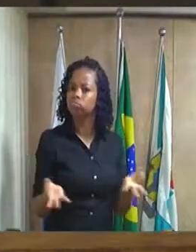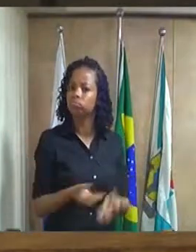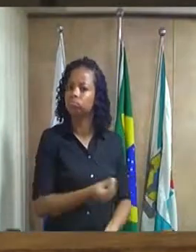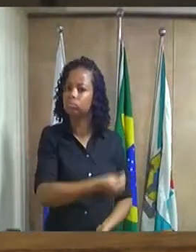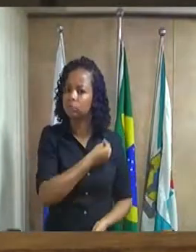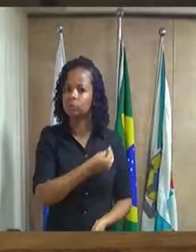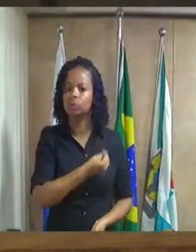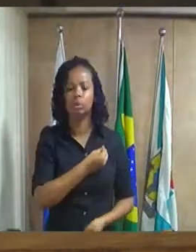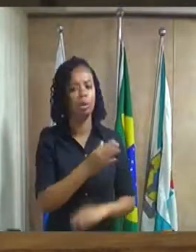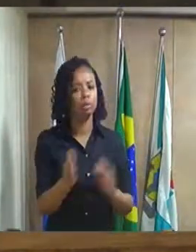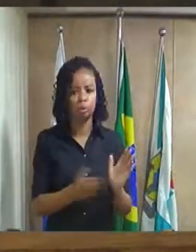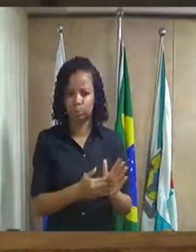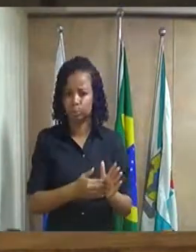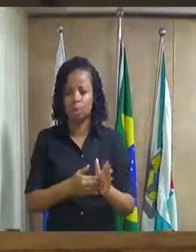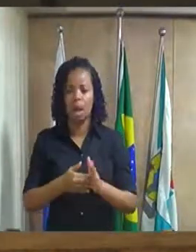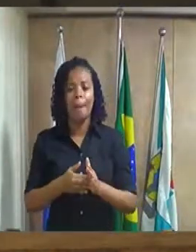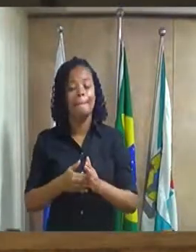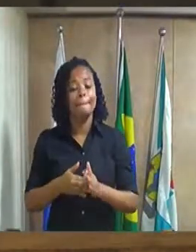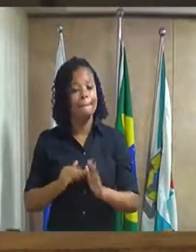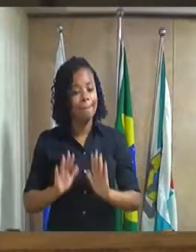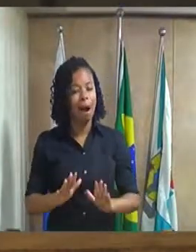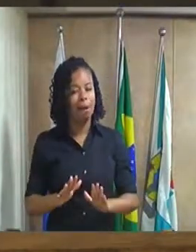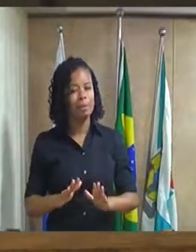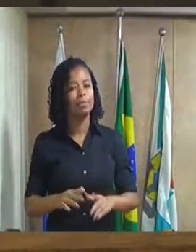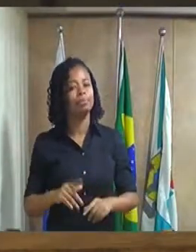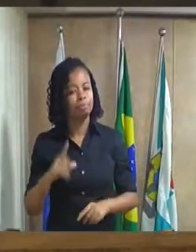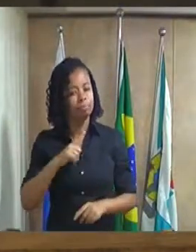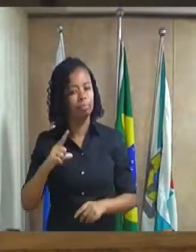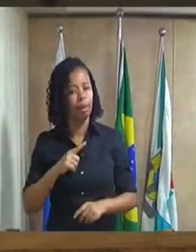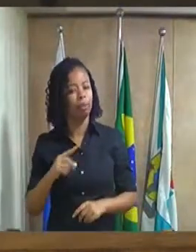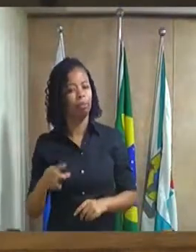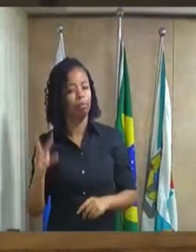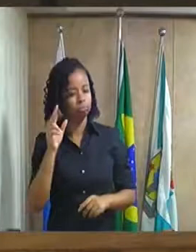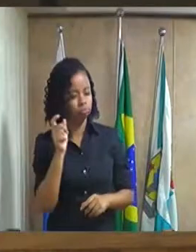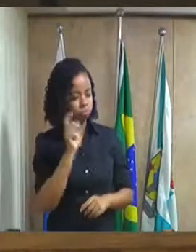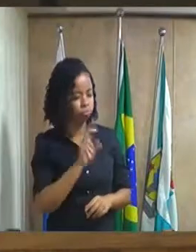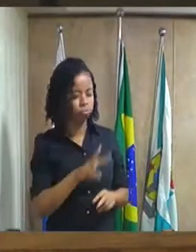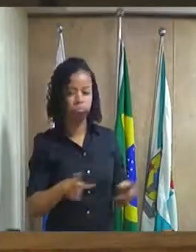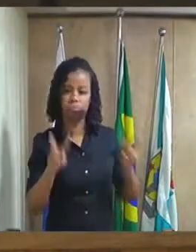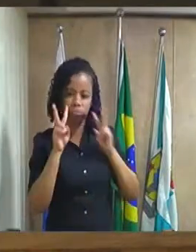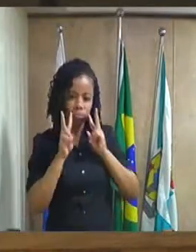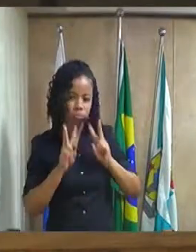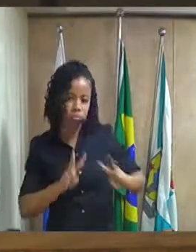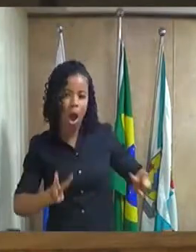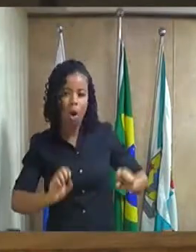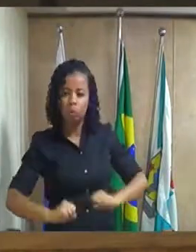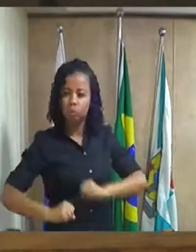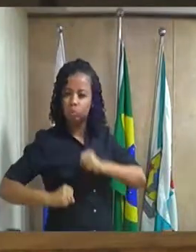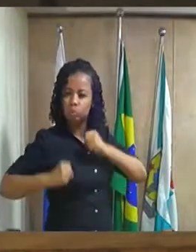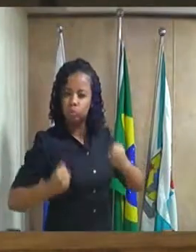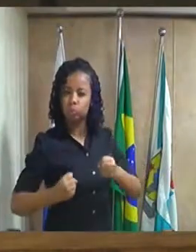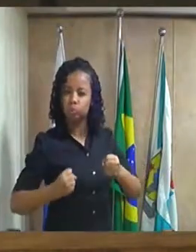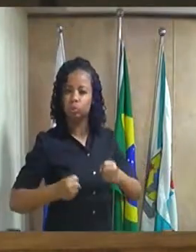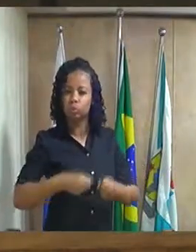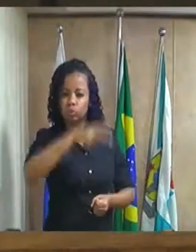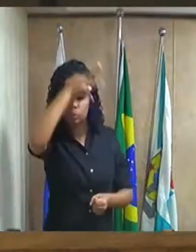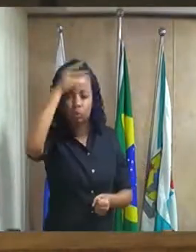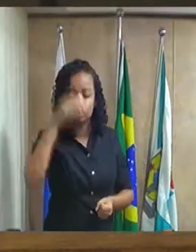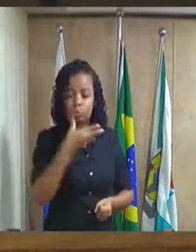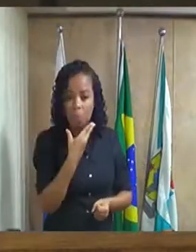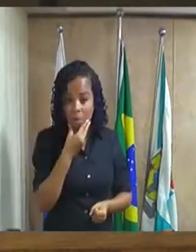mas a gente observa o empenho de sua senhora seu prefeito e eu fico bastante feliz